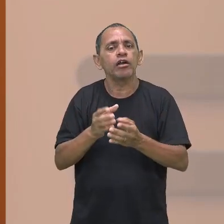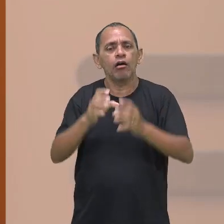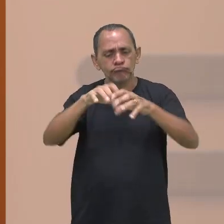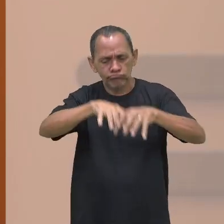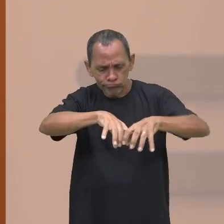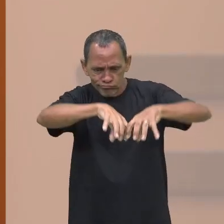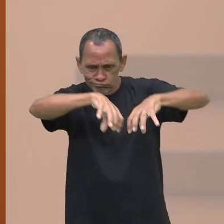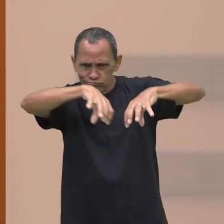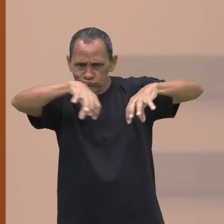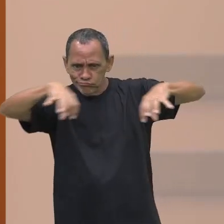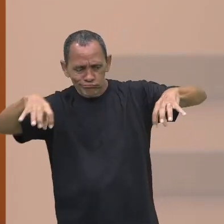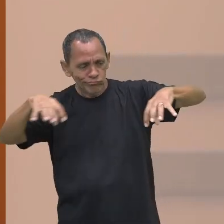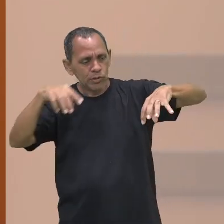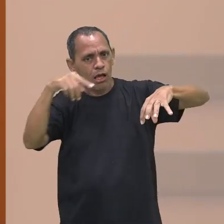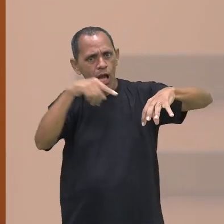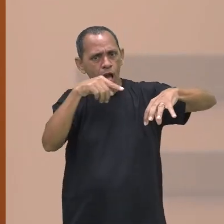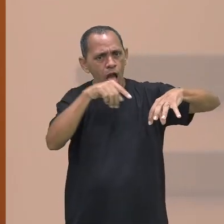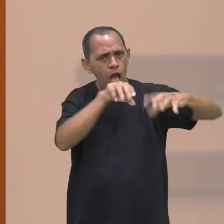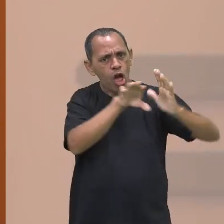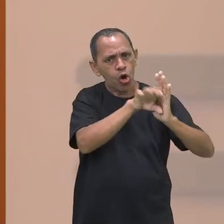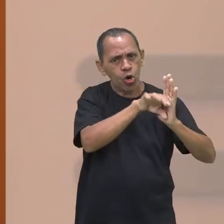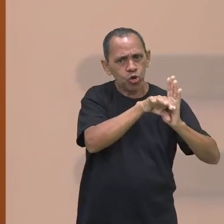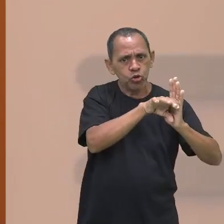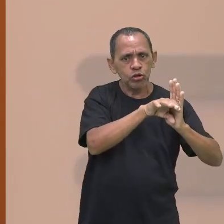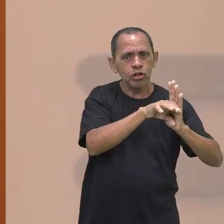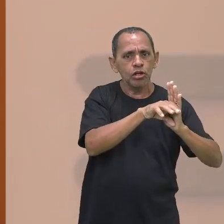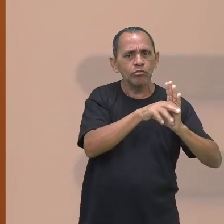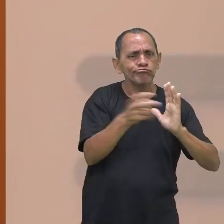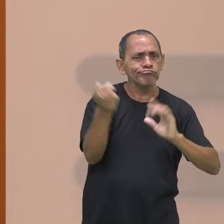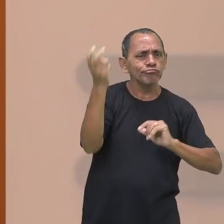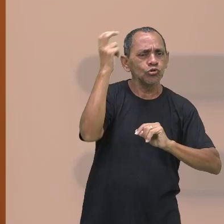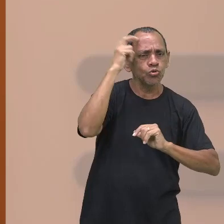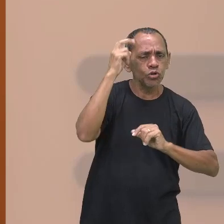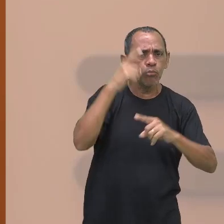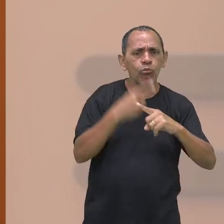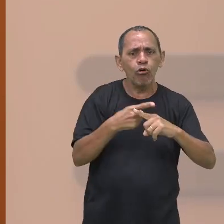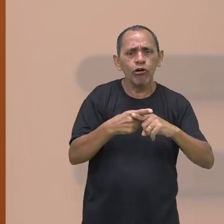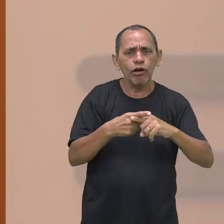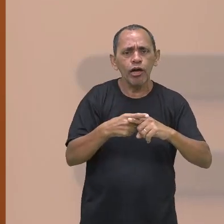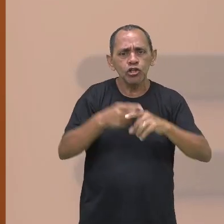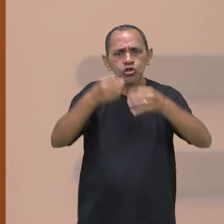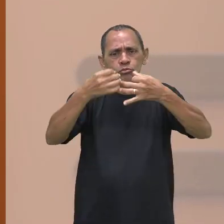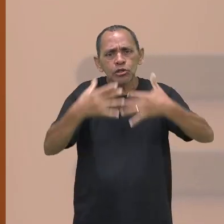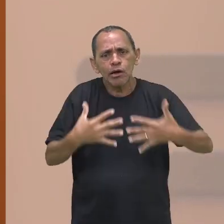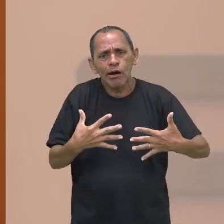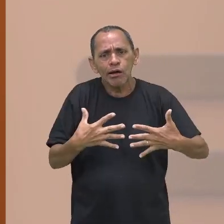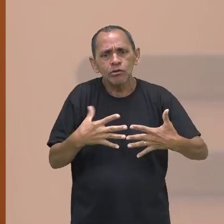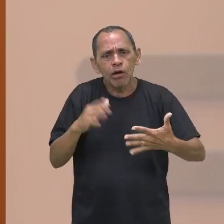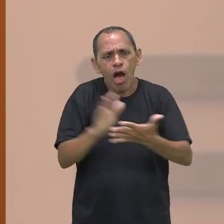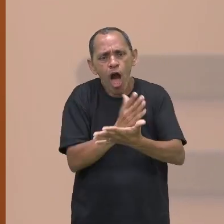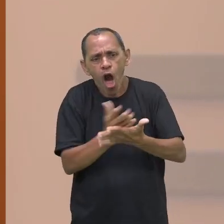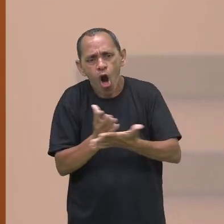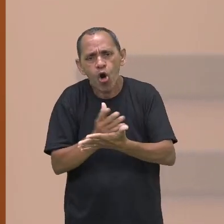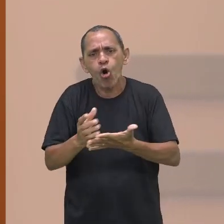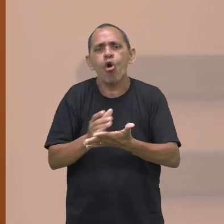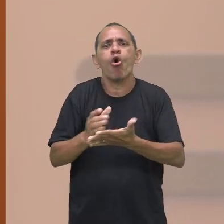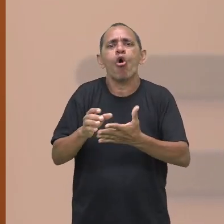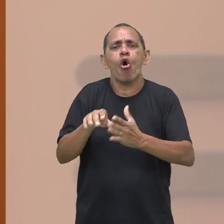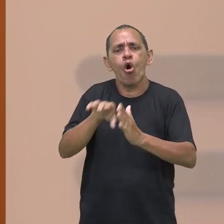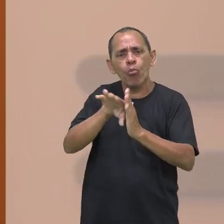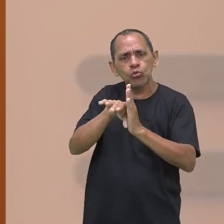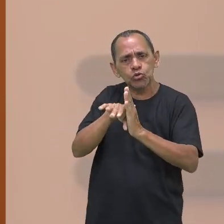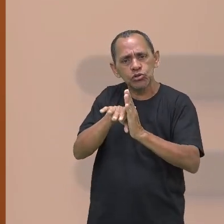com algumas definições de cultura. Por que eu estou dizendo algumas definições? Porque os